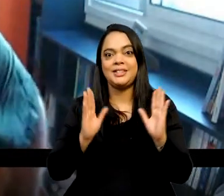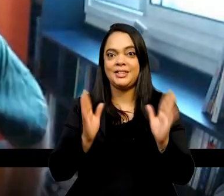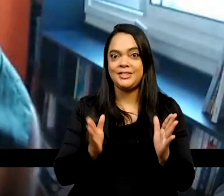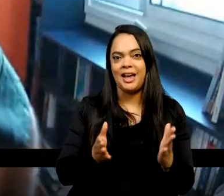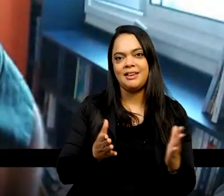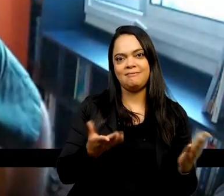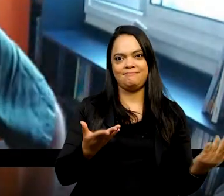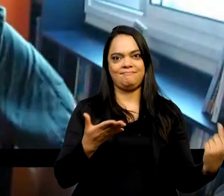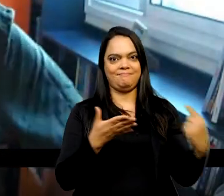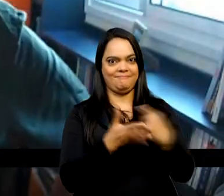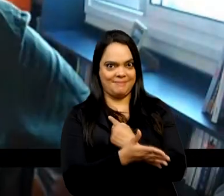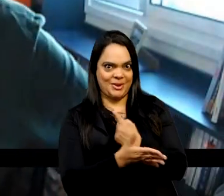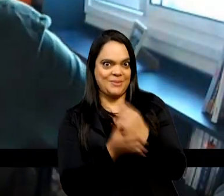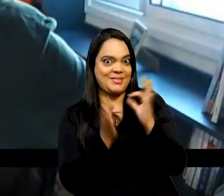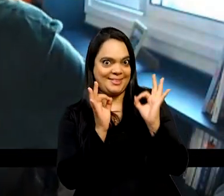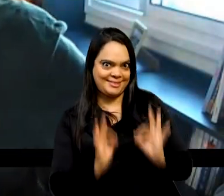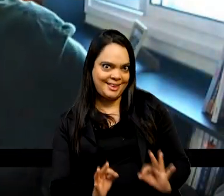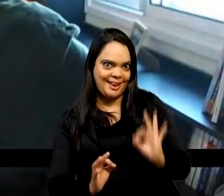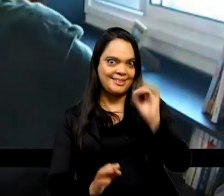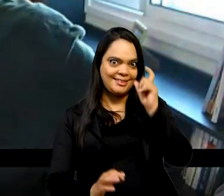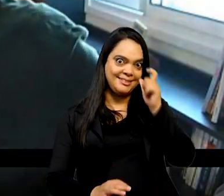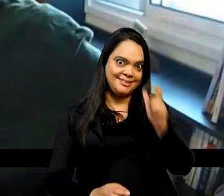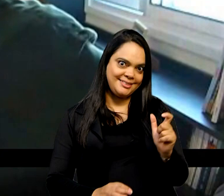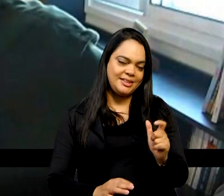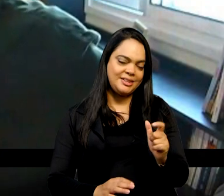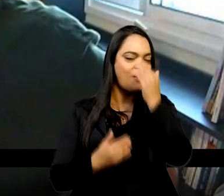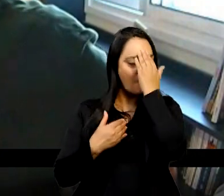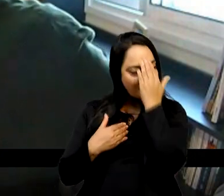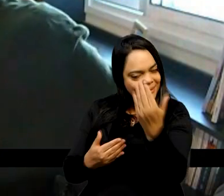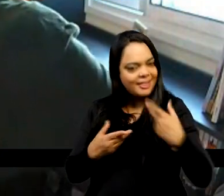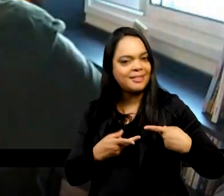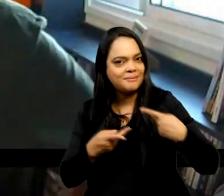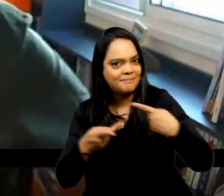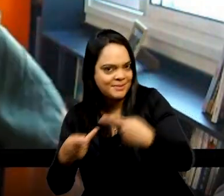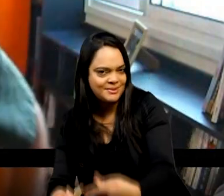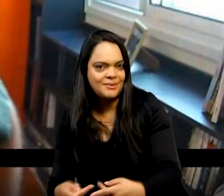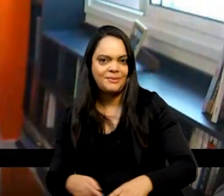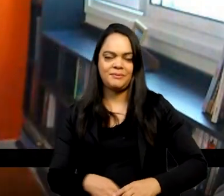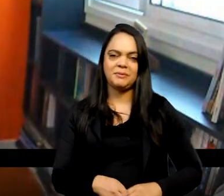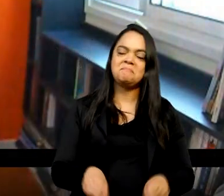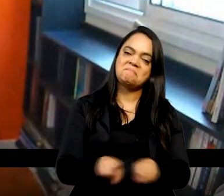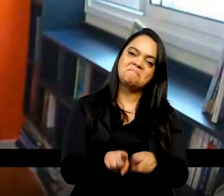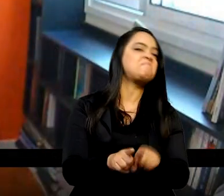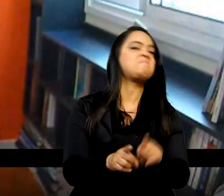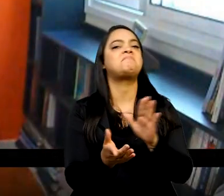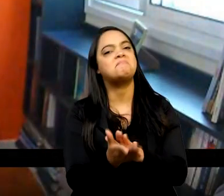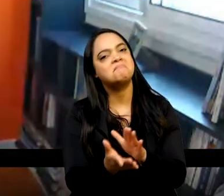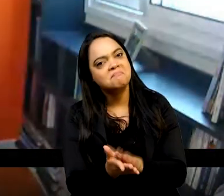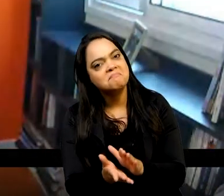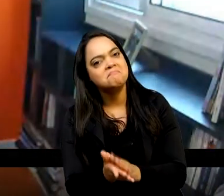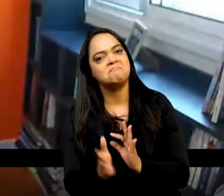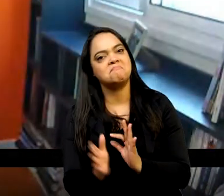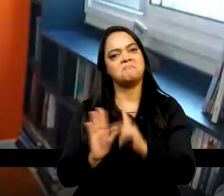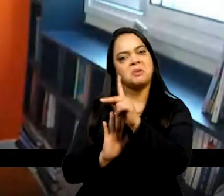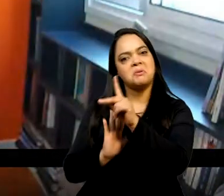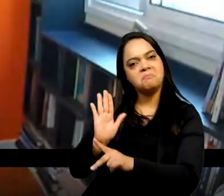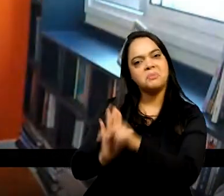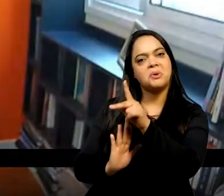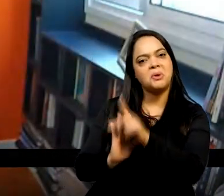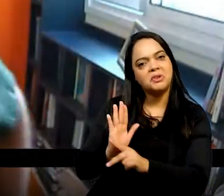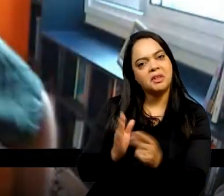e pertinente, interessante pergunta, muito obrigado pelo convite. E também parabéns pelo projeto.